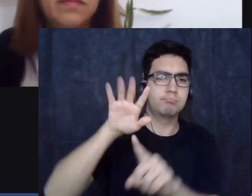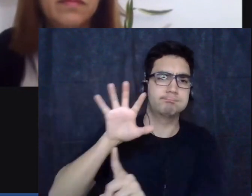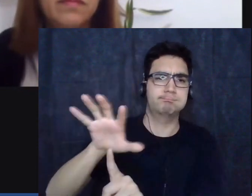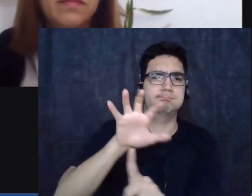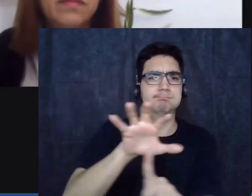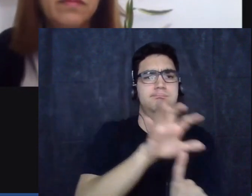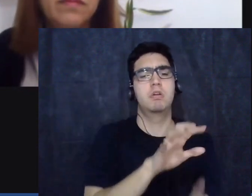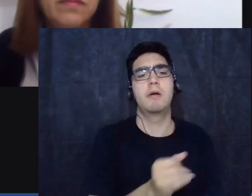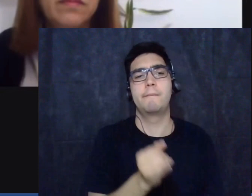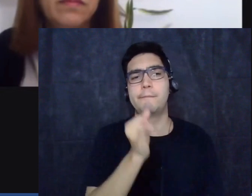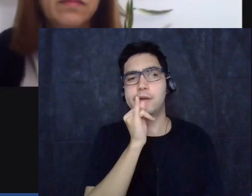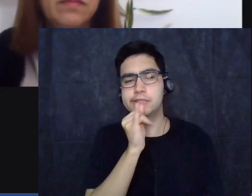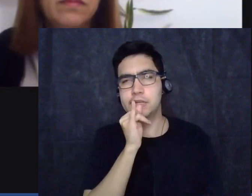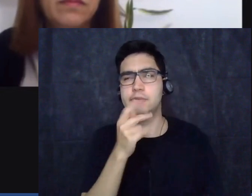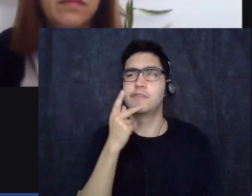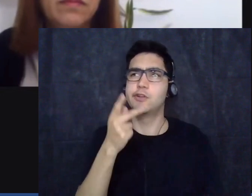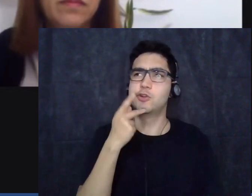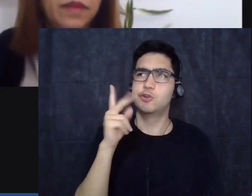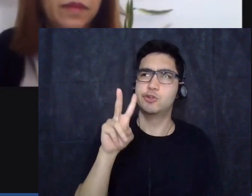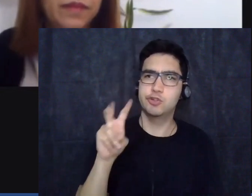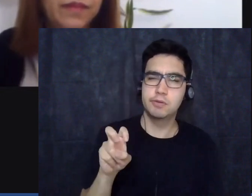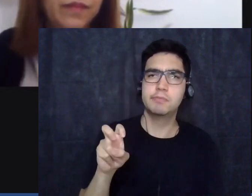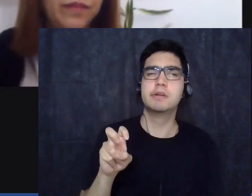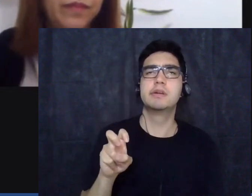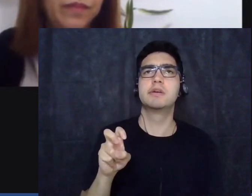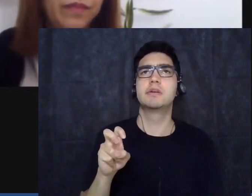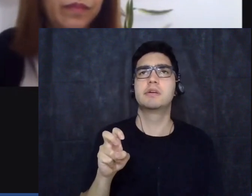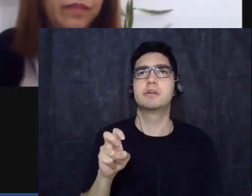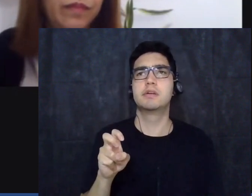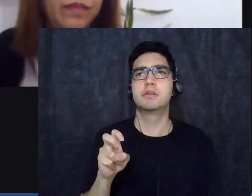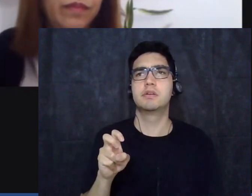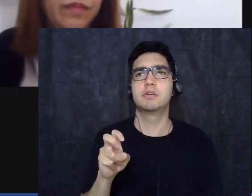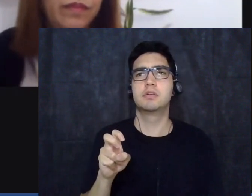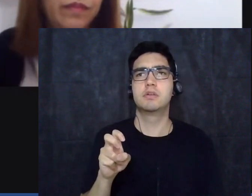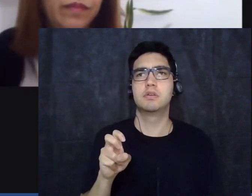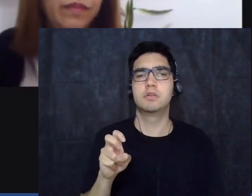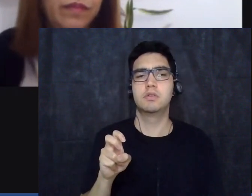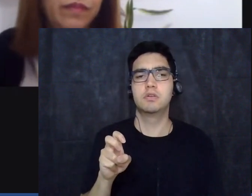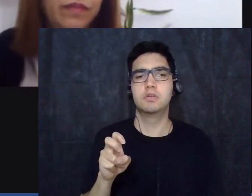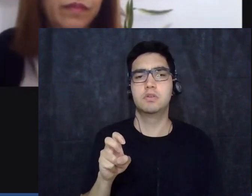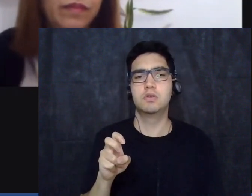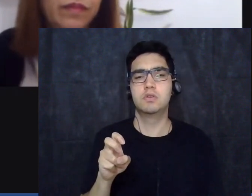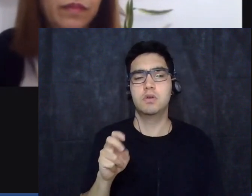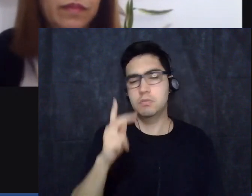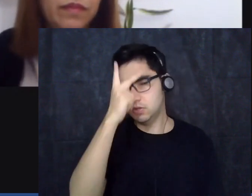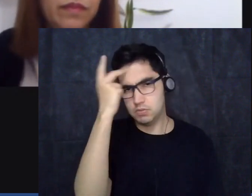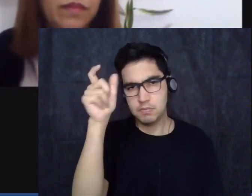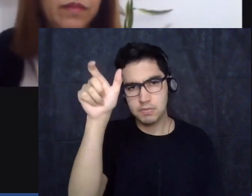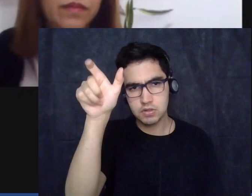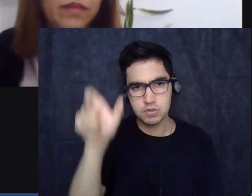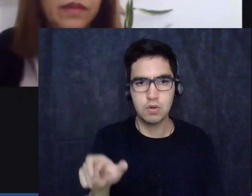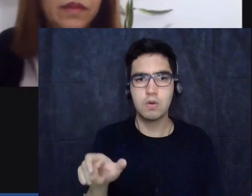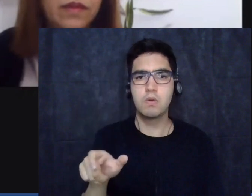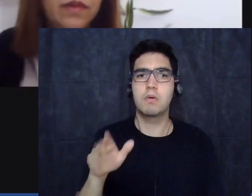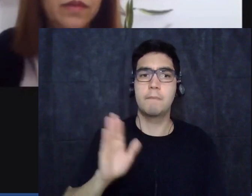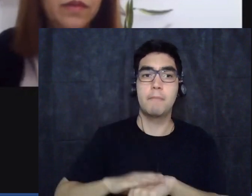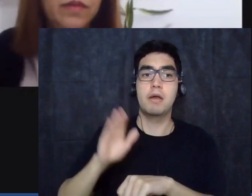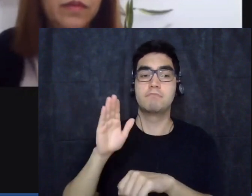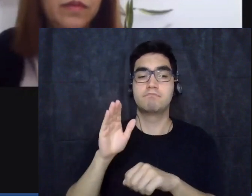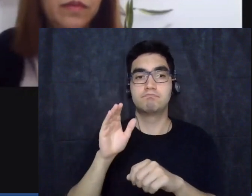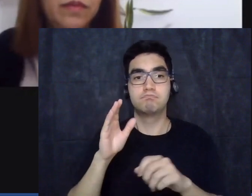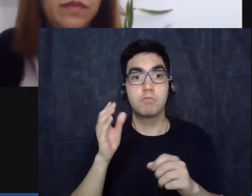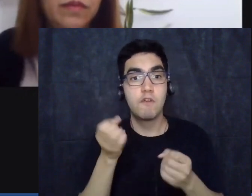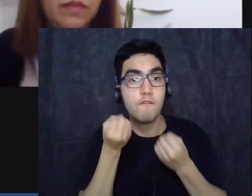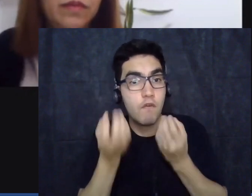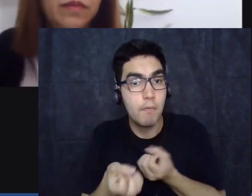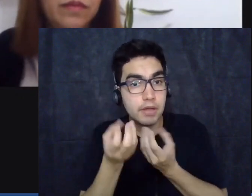que falamos talvez de um consumidor mais né conectado que